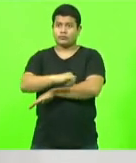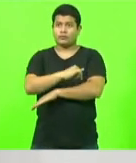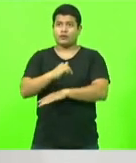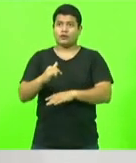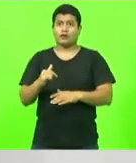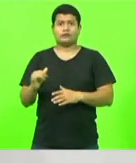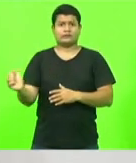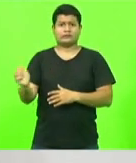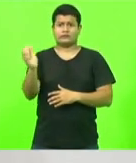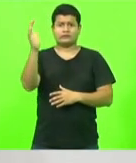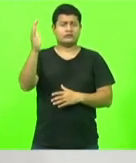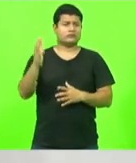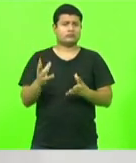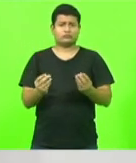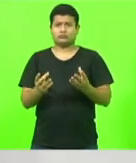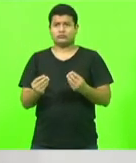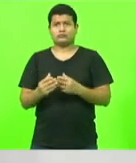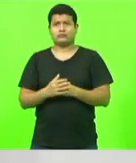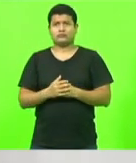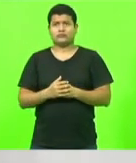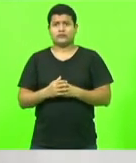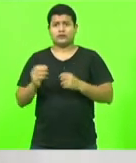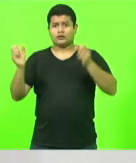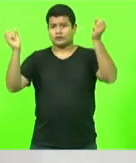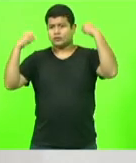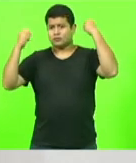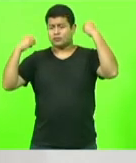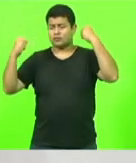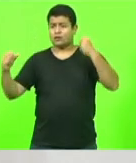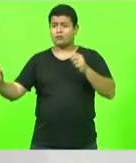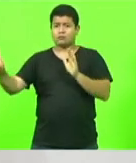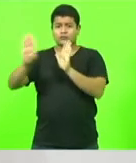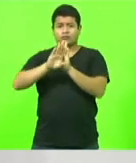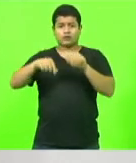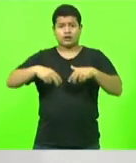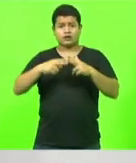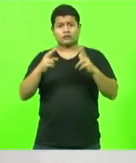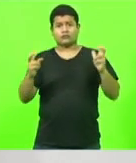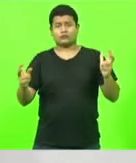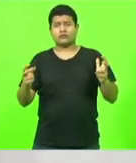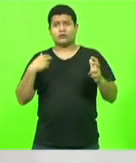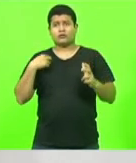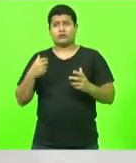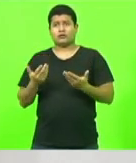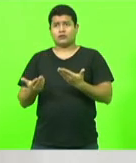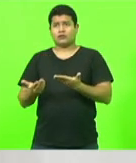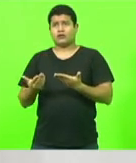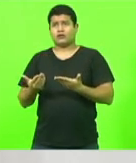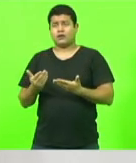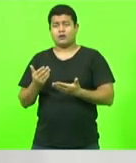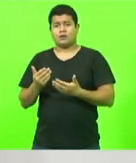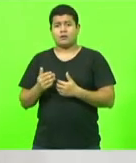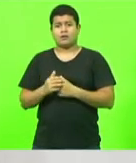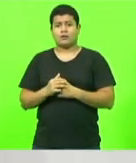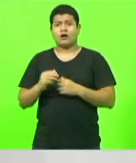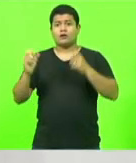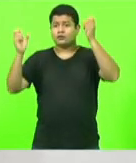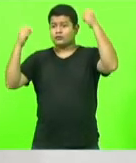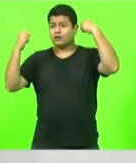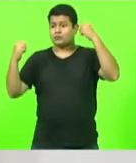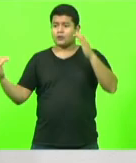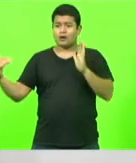caras demais, inclusive, de Chapecó para vir para cá. O valor da passagem aérea, senhor presidente, de Chapecó a